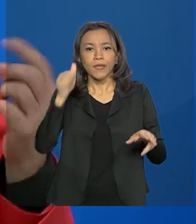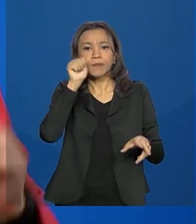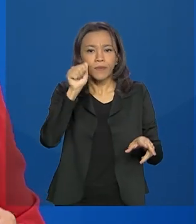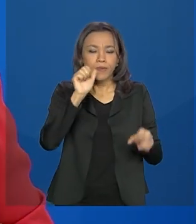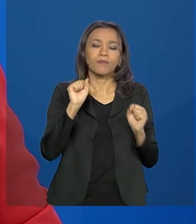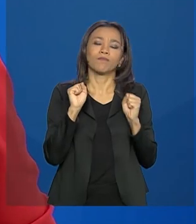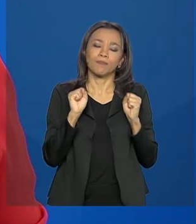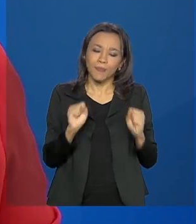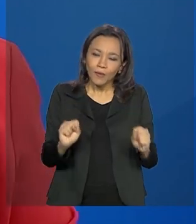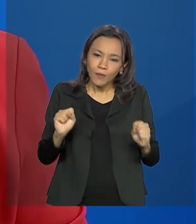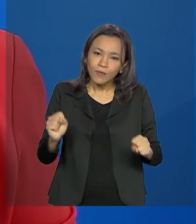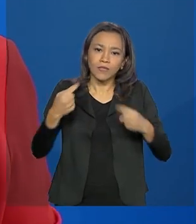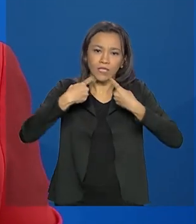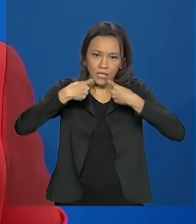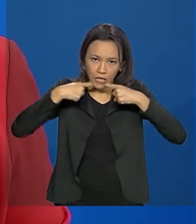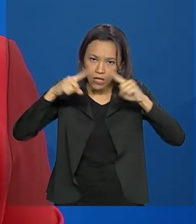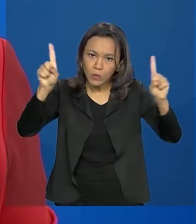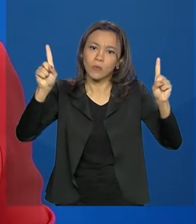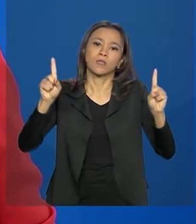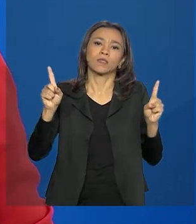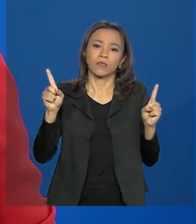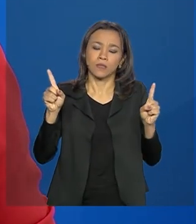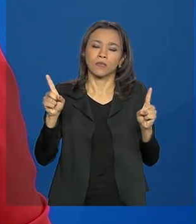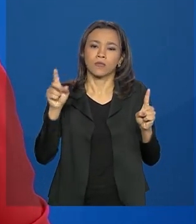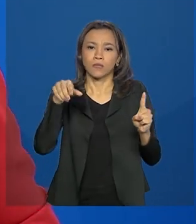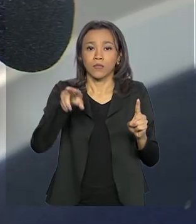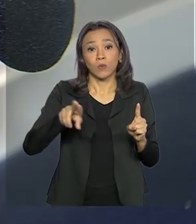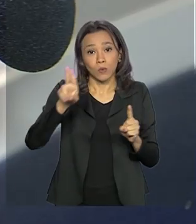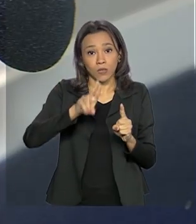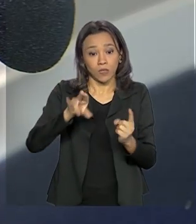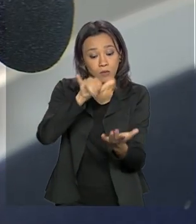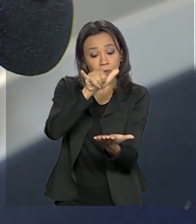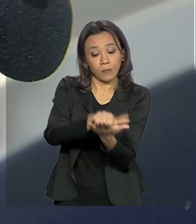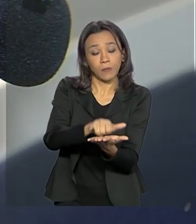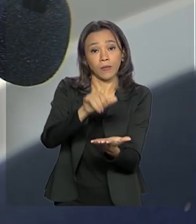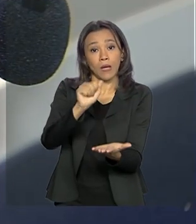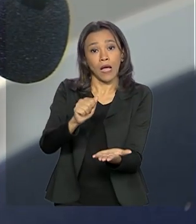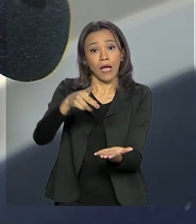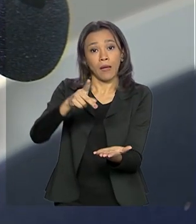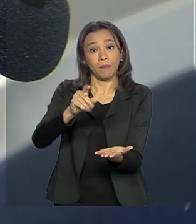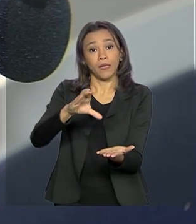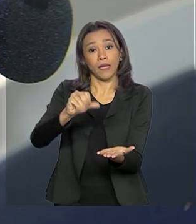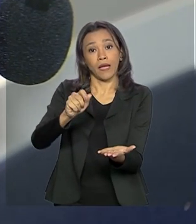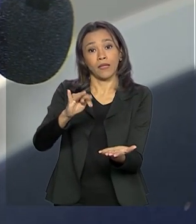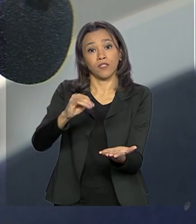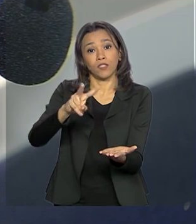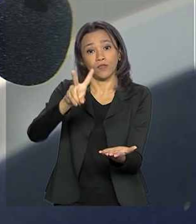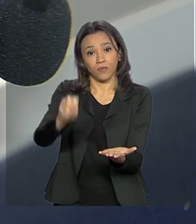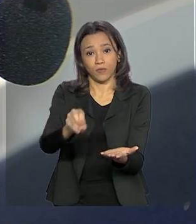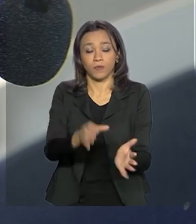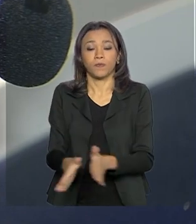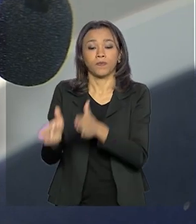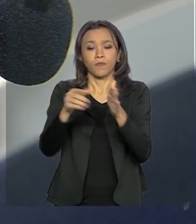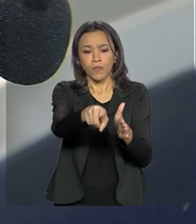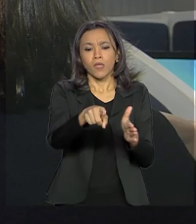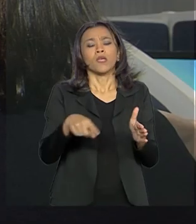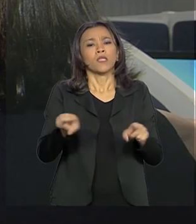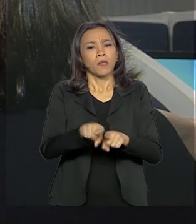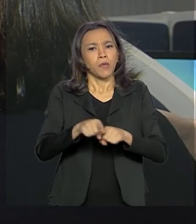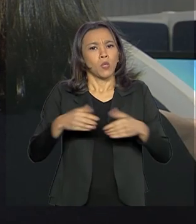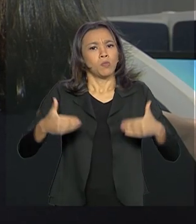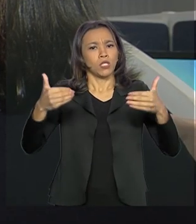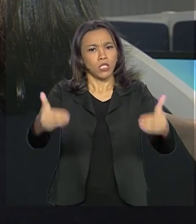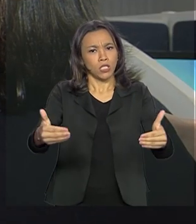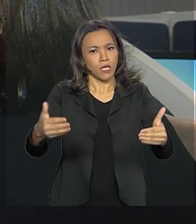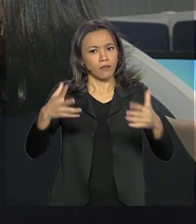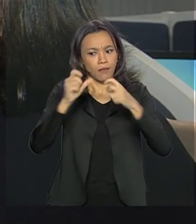fazer a sua denúncia por meio de um aplicativo. O Ministério também está alerta para o aumento de casos de denúncias de